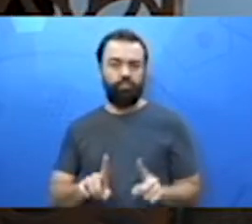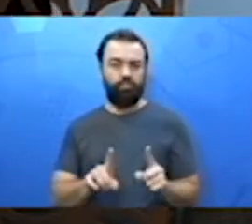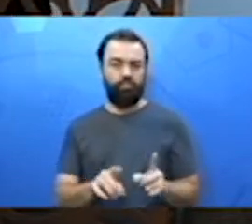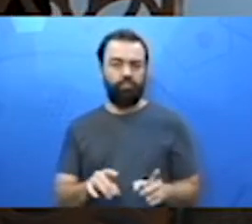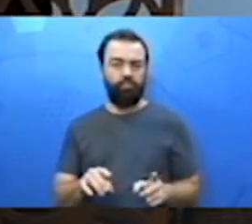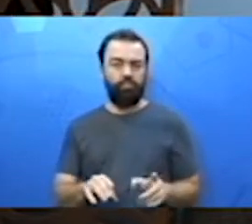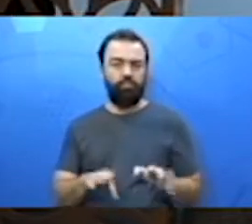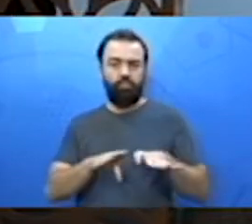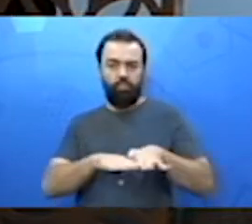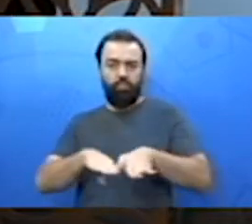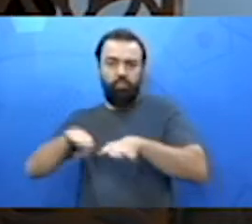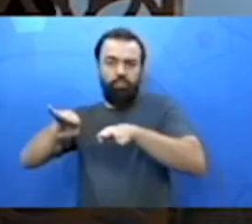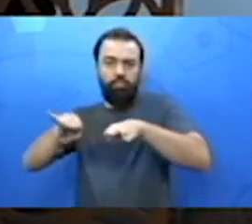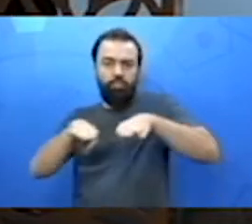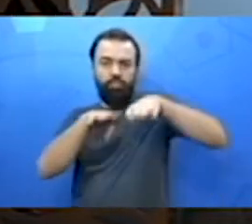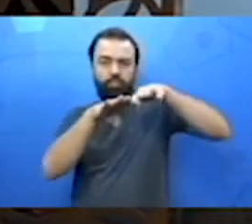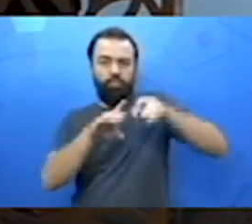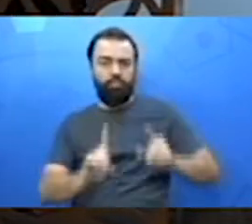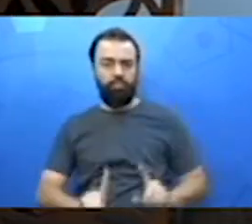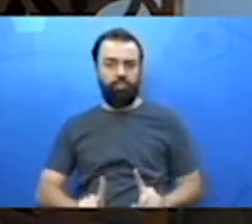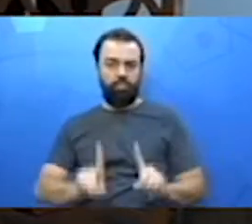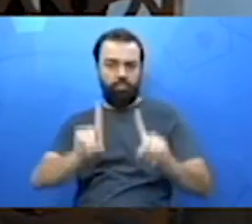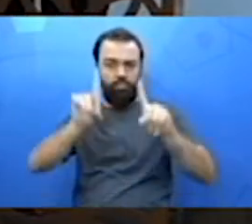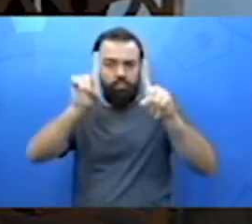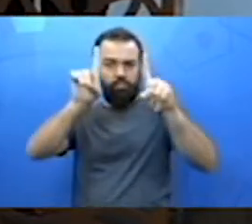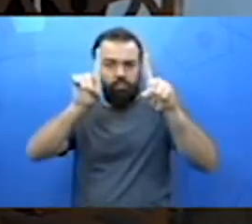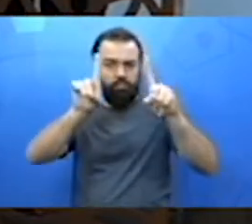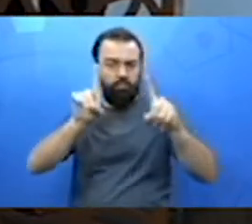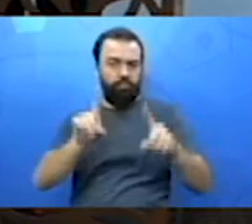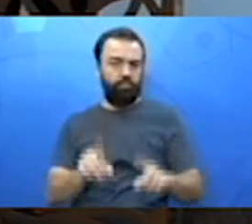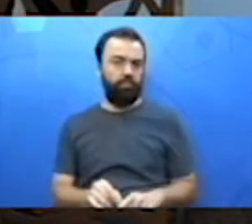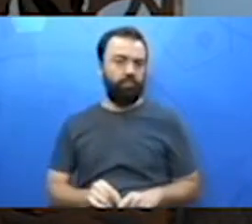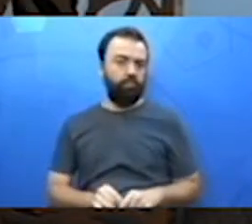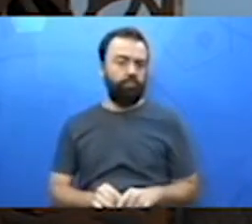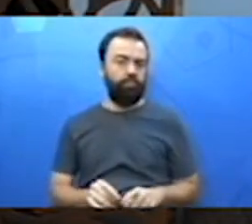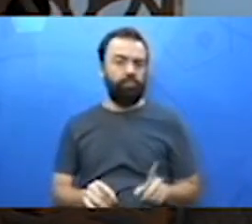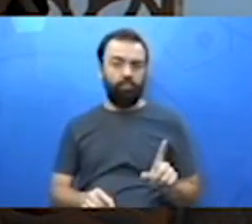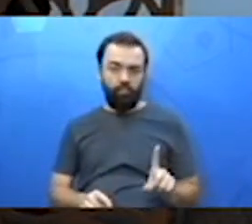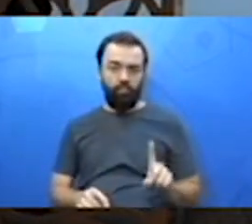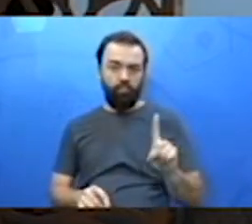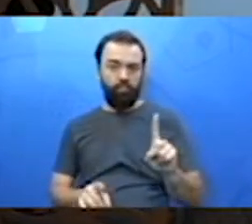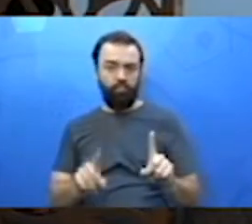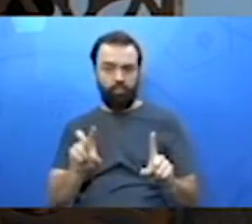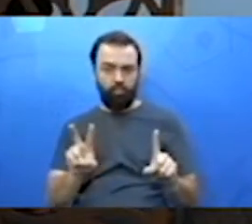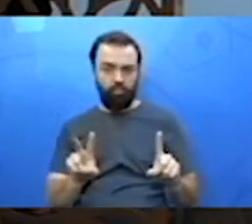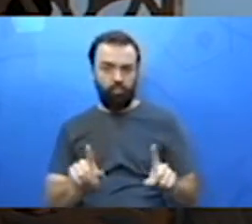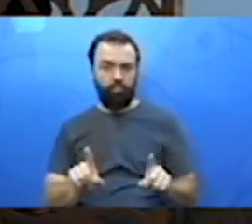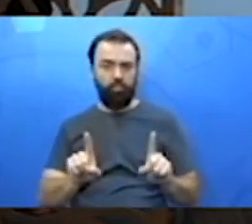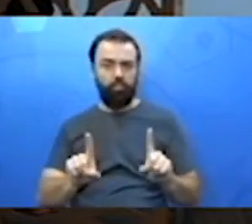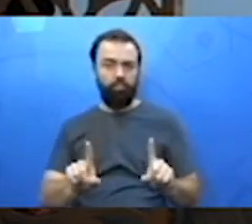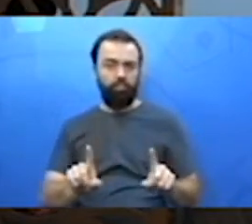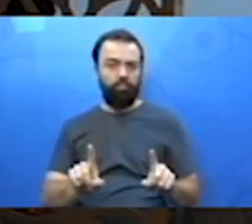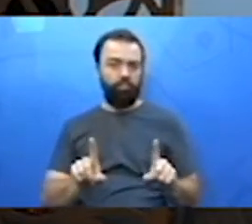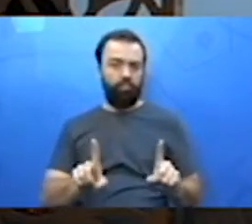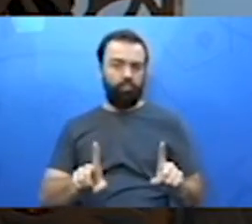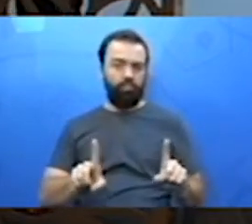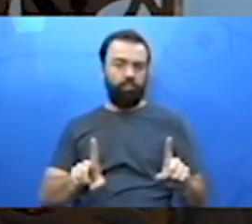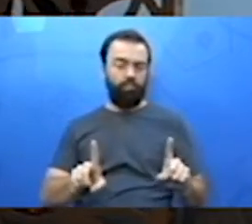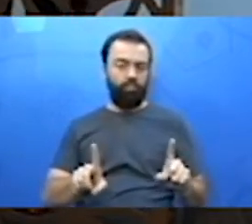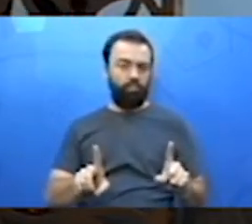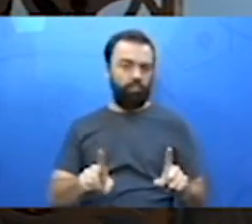proporcional, ela, a gente pode ir lá, a grandeza 1 e a grandeza 2. Vocês estão observando aí no quadro?